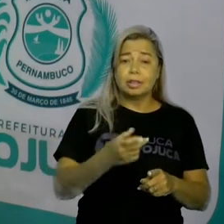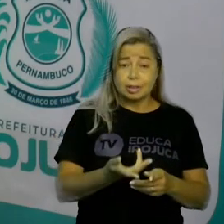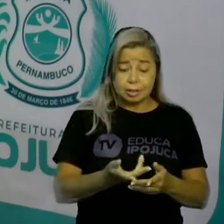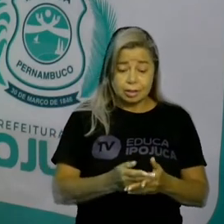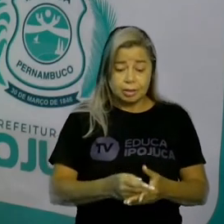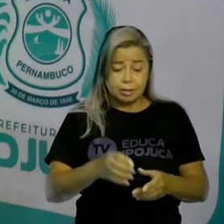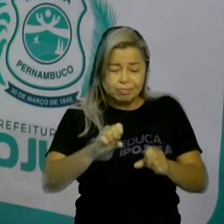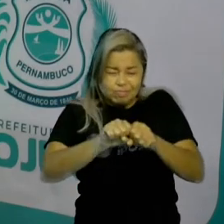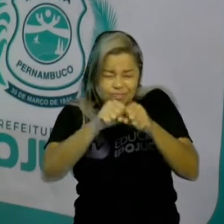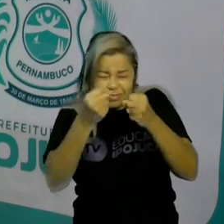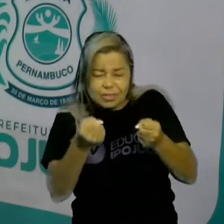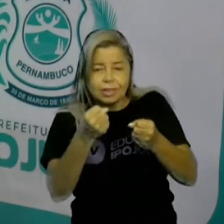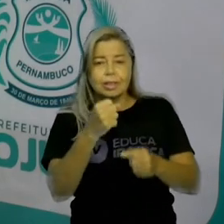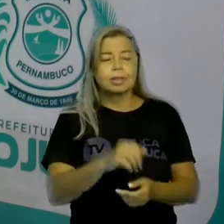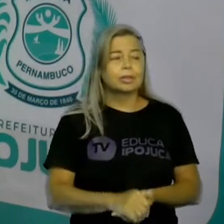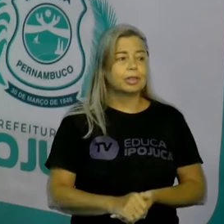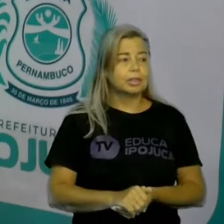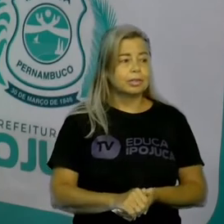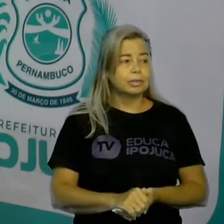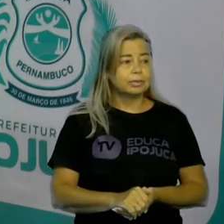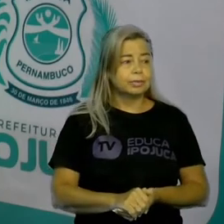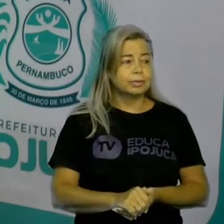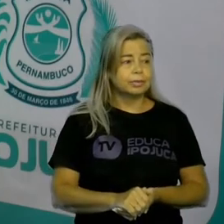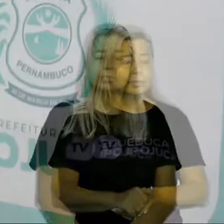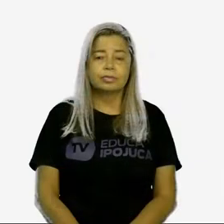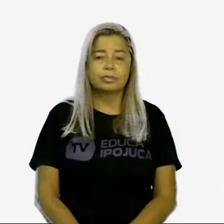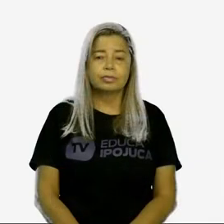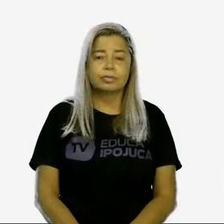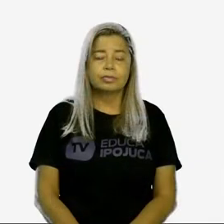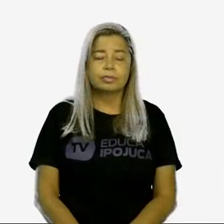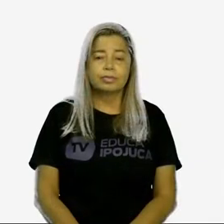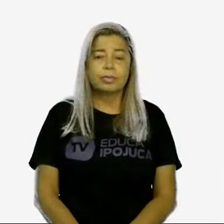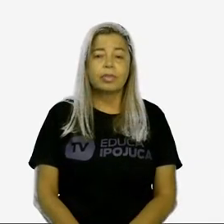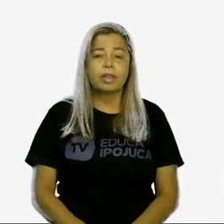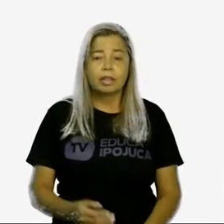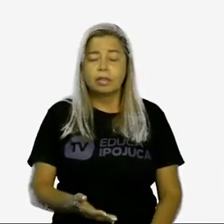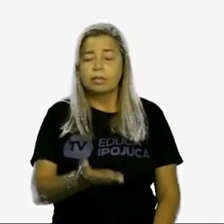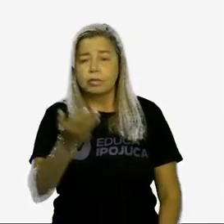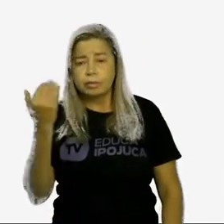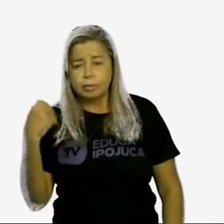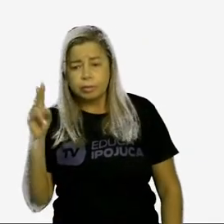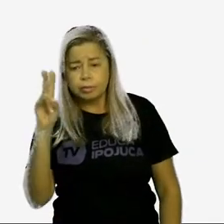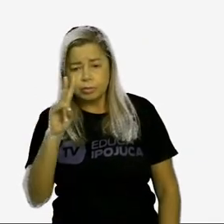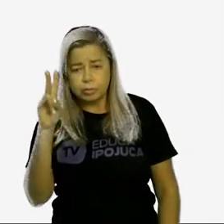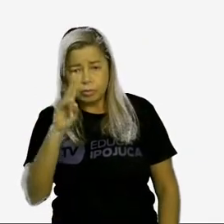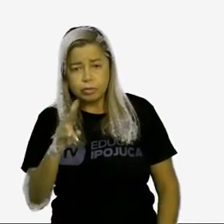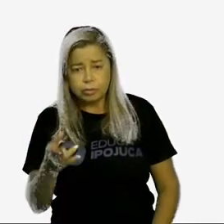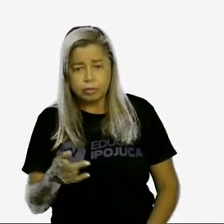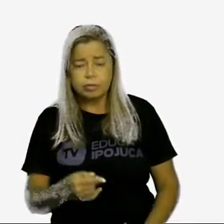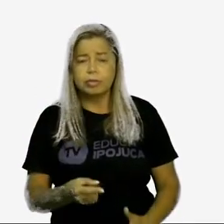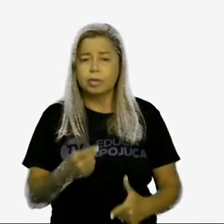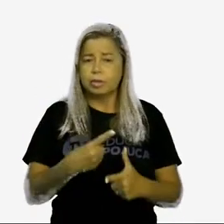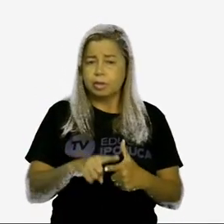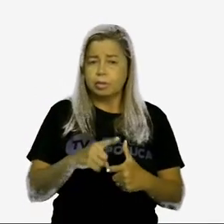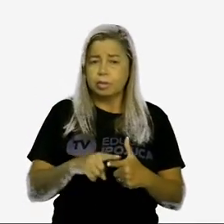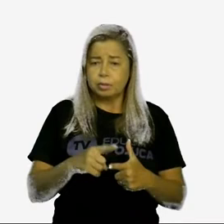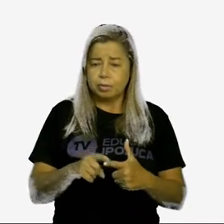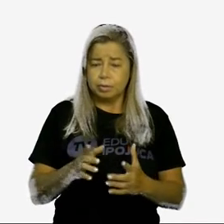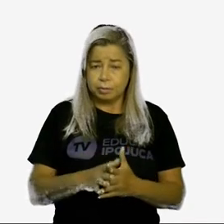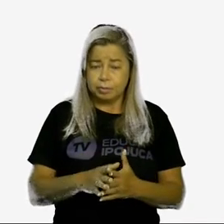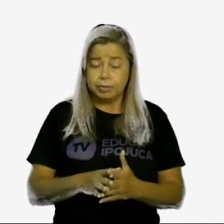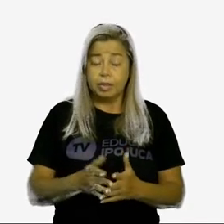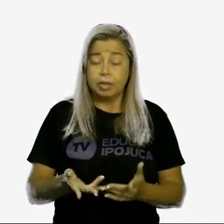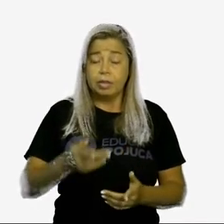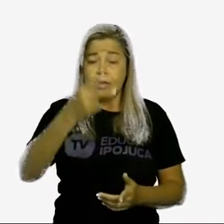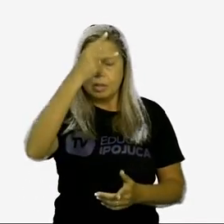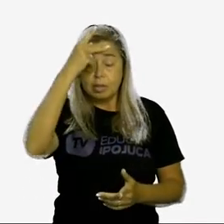Mas, vamos praticar um pouco? Vamos ver essa situação. Os vendedores de uma loja recebem